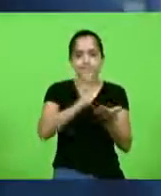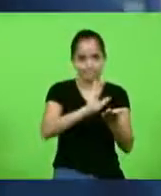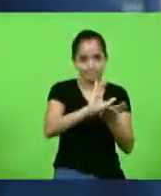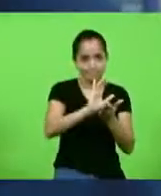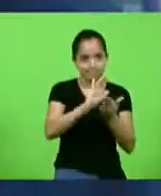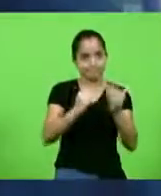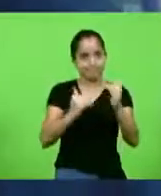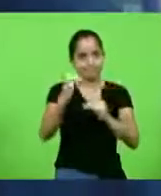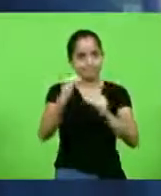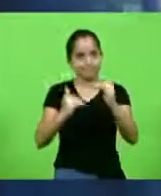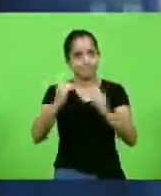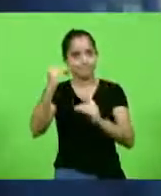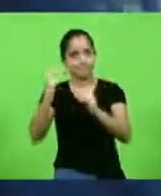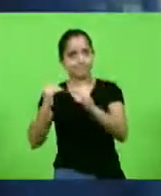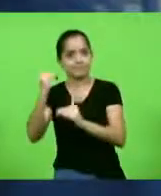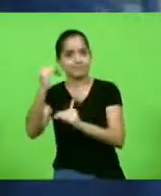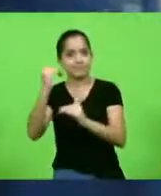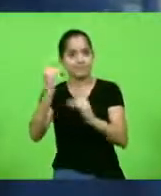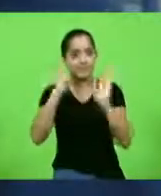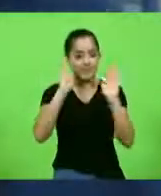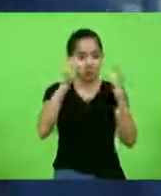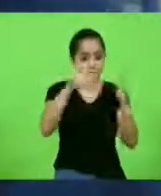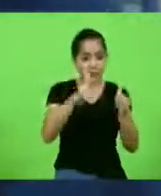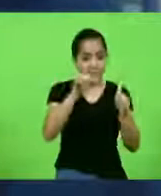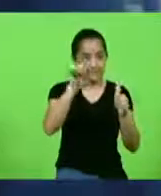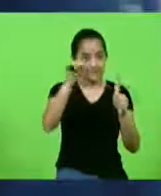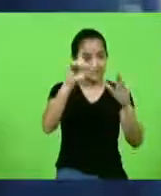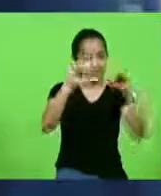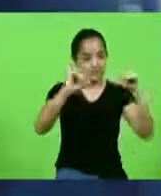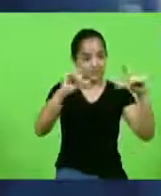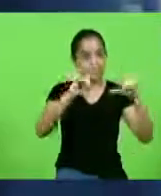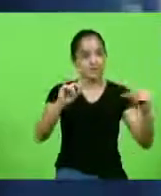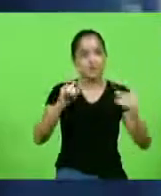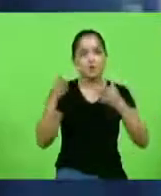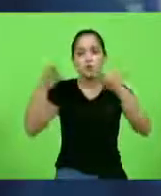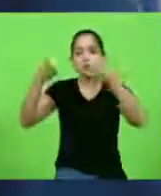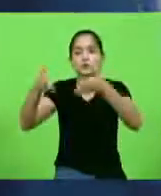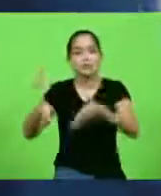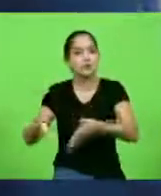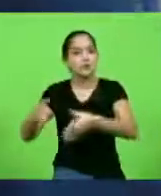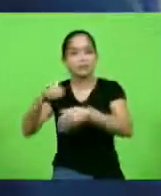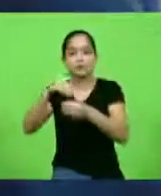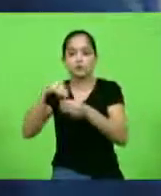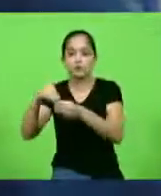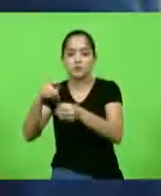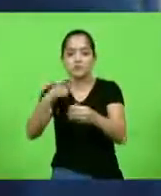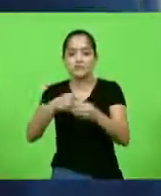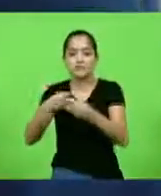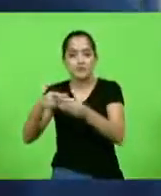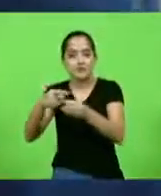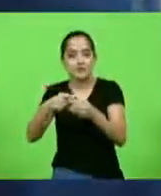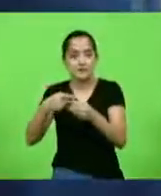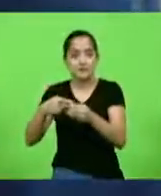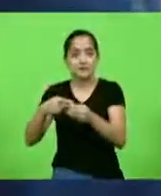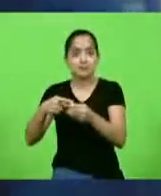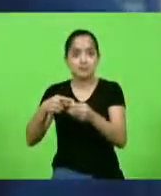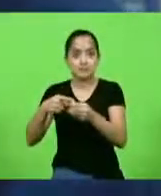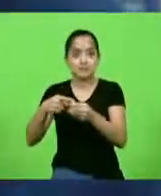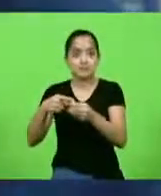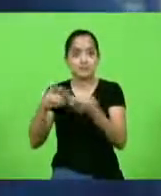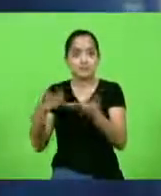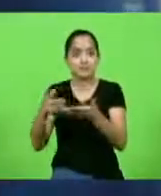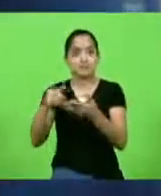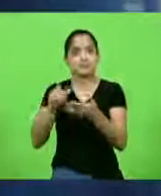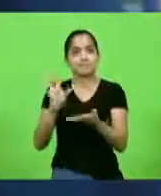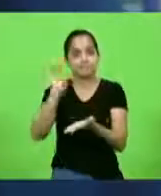Muitas vezes o recurso fica concentrado em Brasília e não chega nos estados e municípios que fazem o lugar que faz as coisas